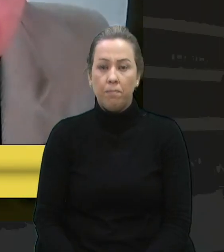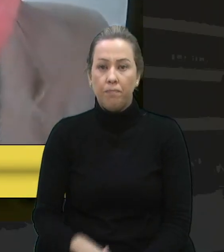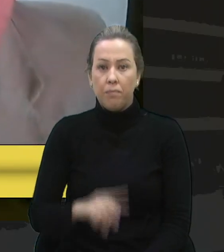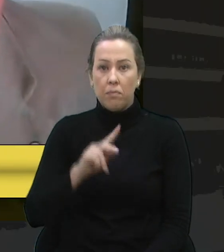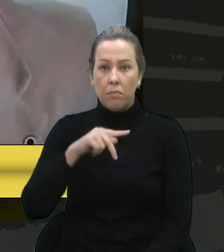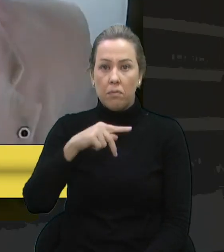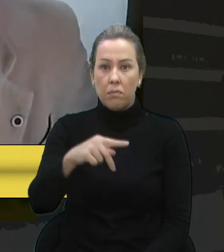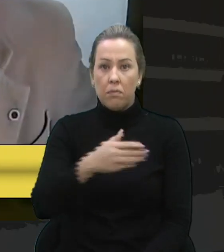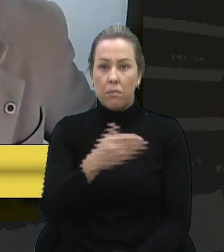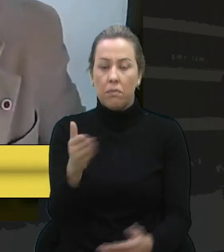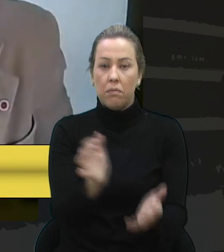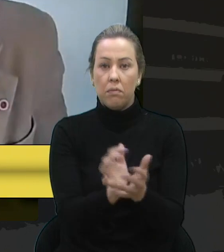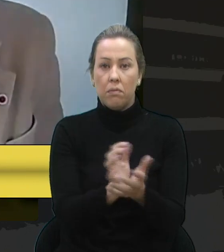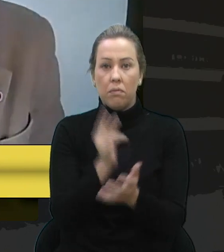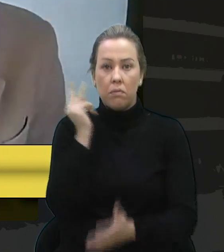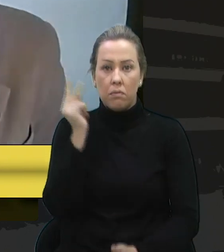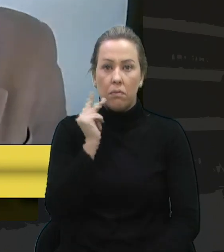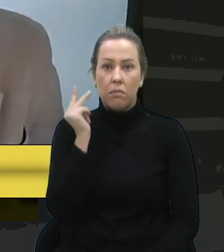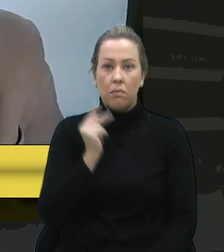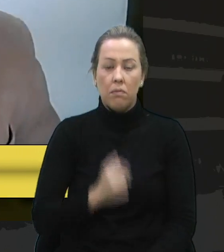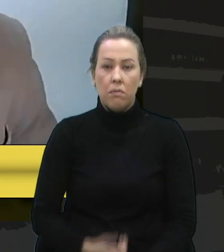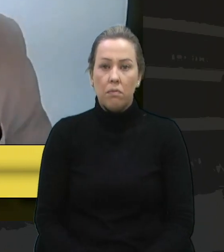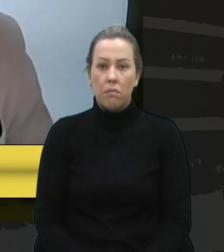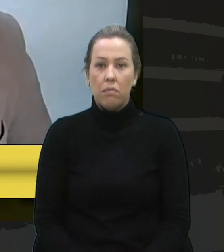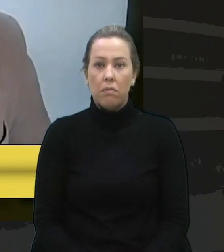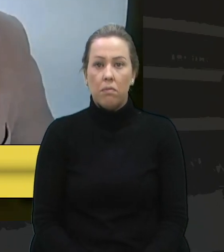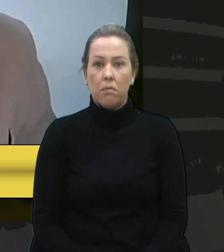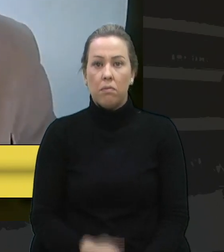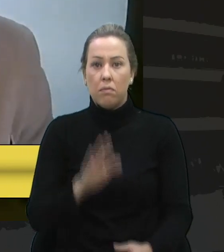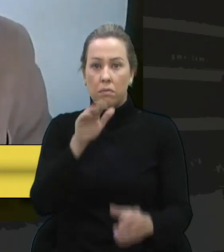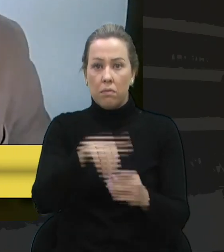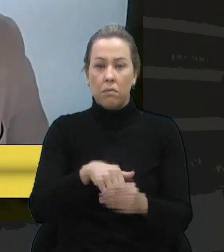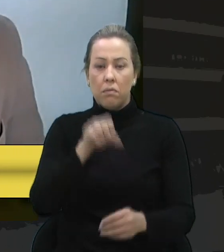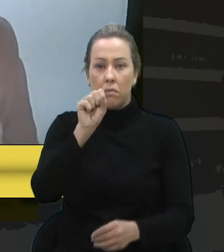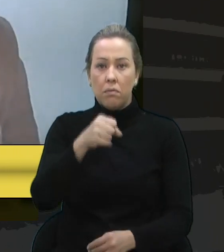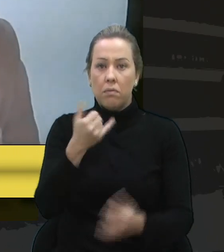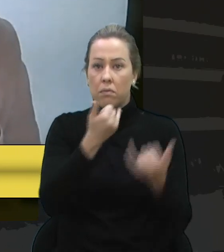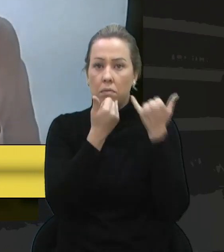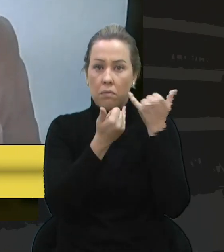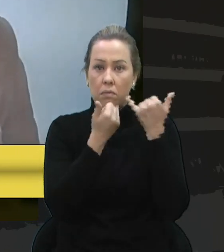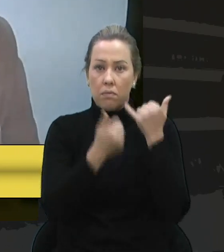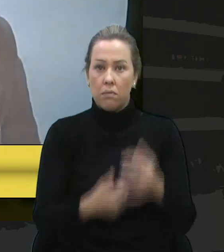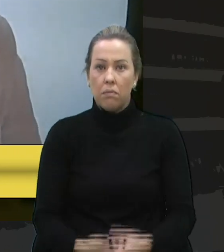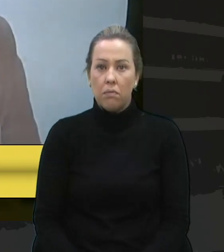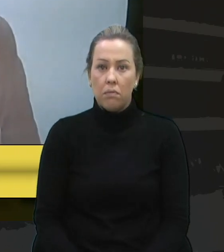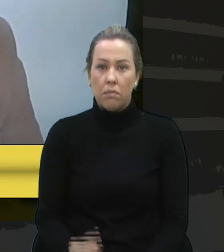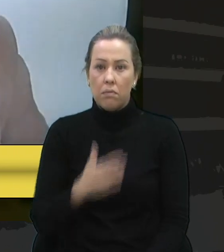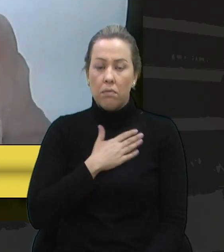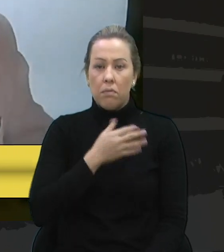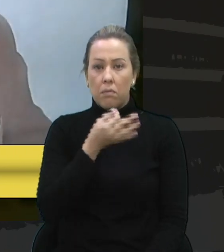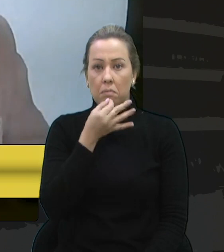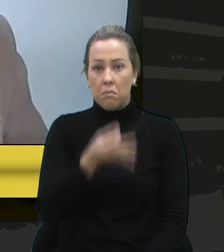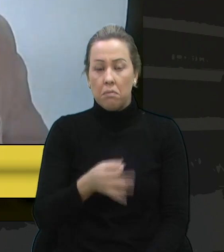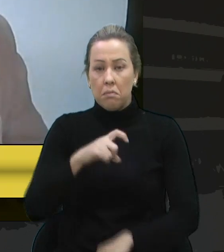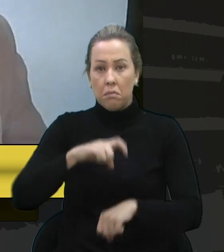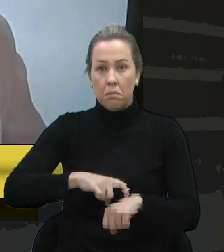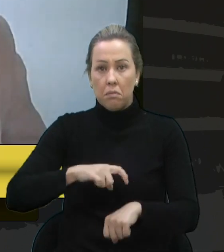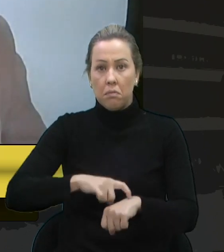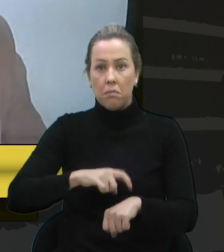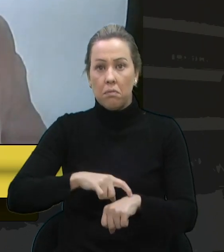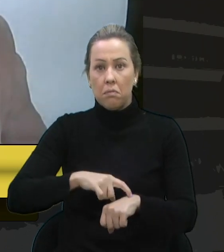Presidente, caros colegas vereadores, votaremos sim ao pedido de informação, no meu ponto de vista, nesse momento